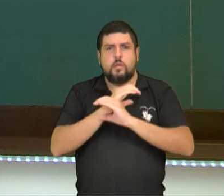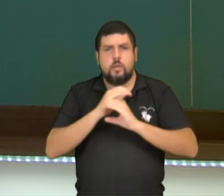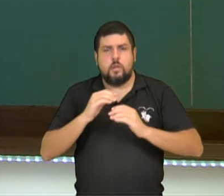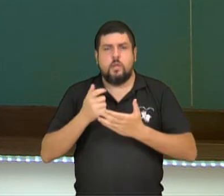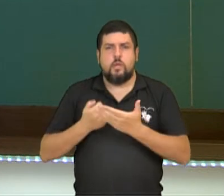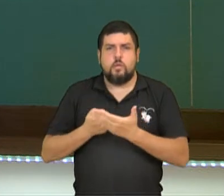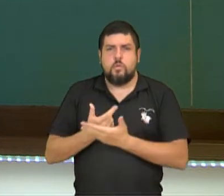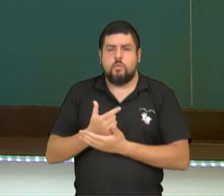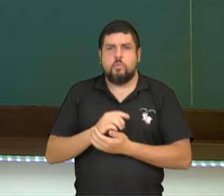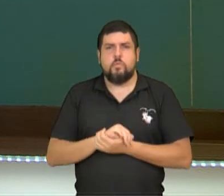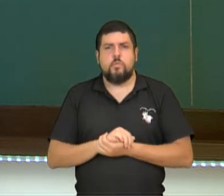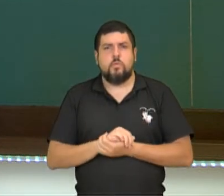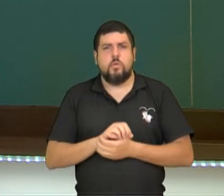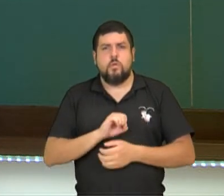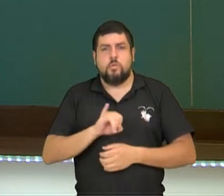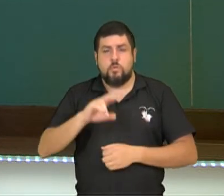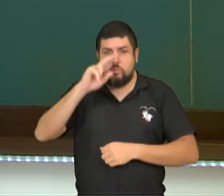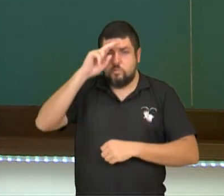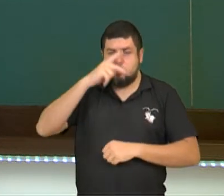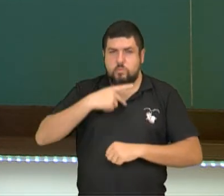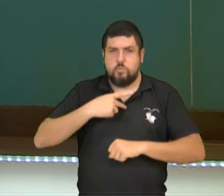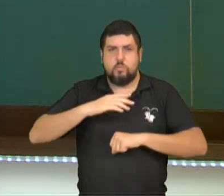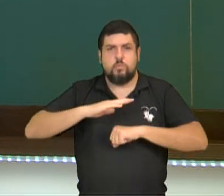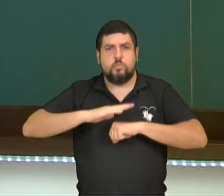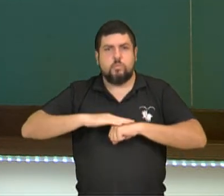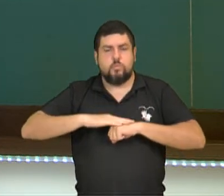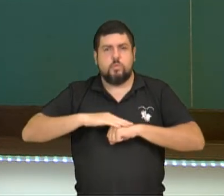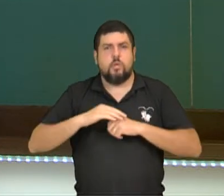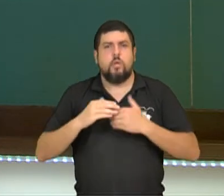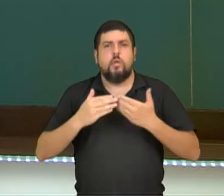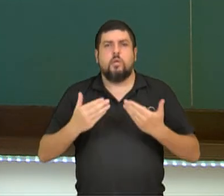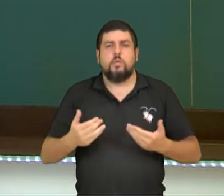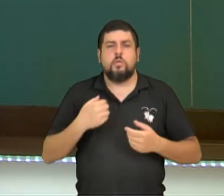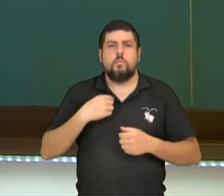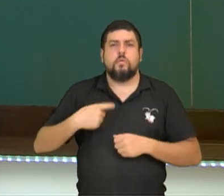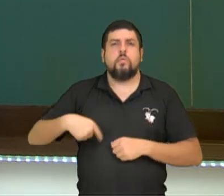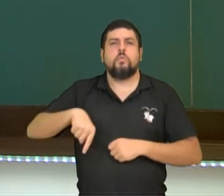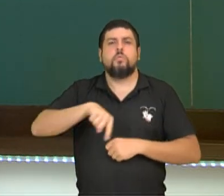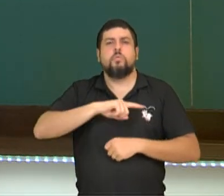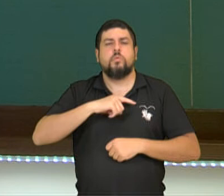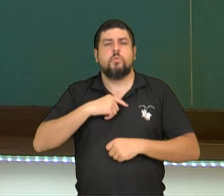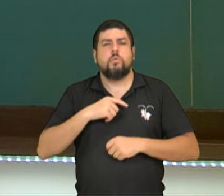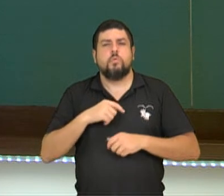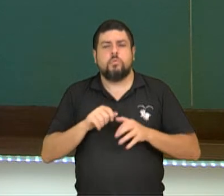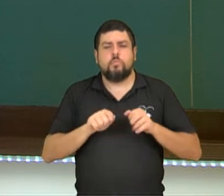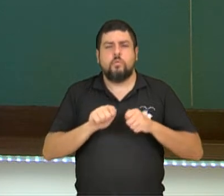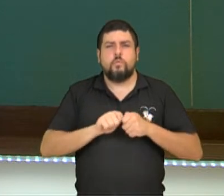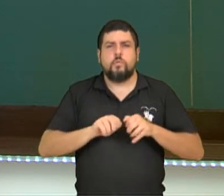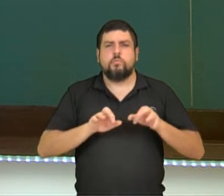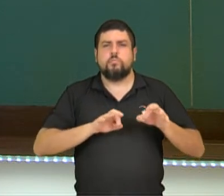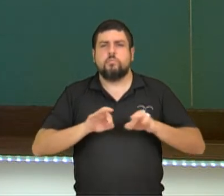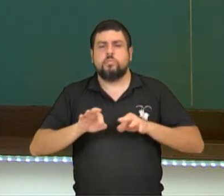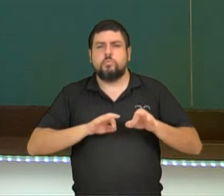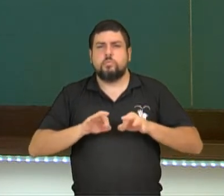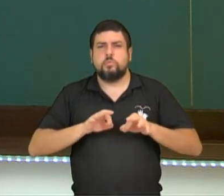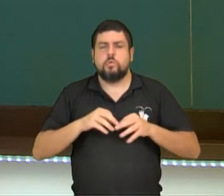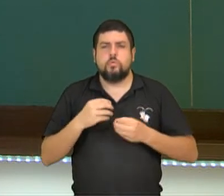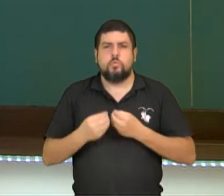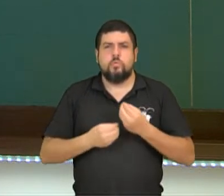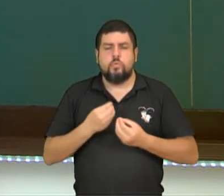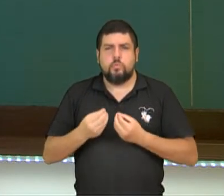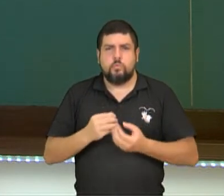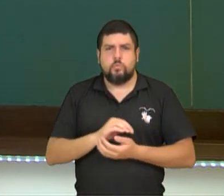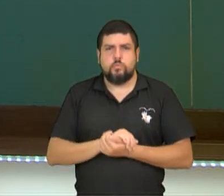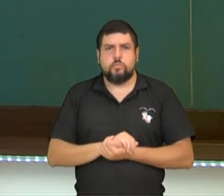compre. Quando nós somos sujeitos autônomos, nós é que damos os nossos próprios imperativos de